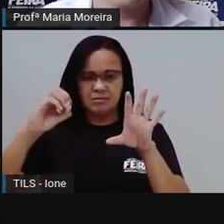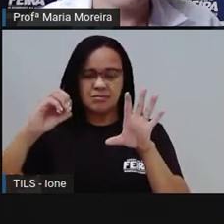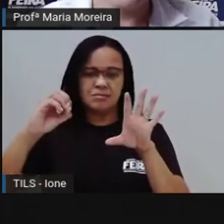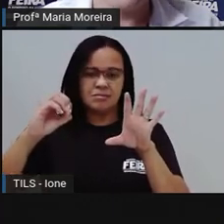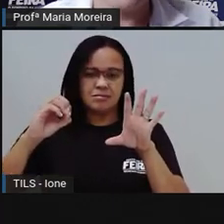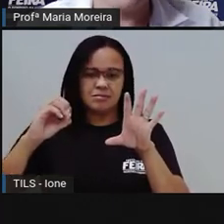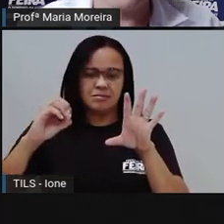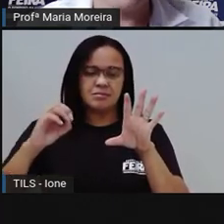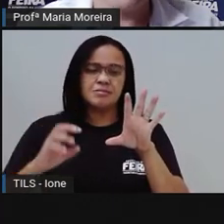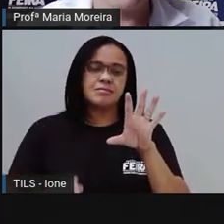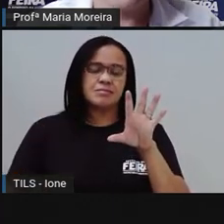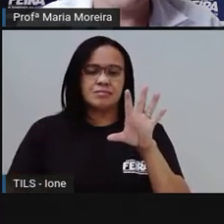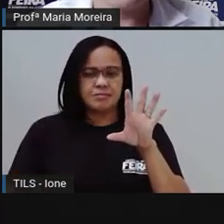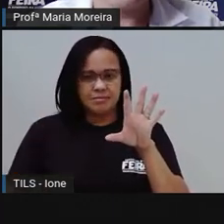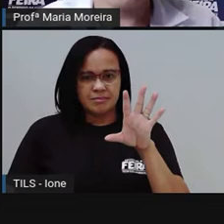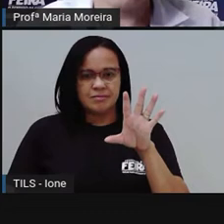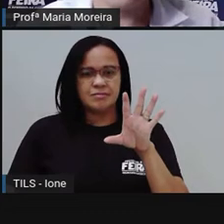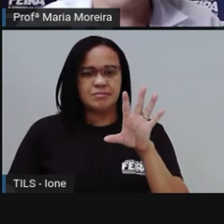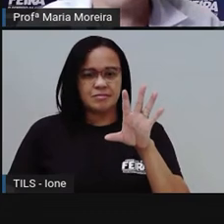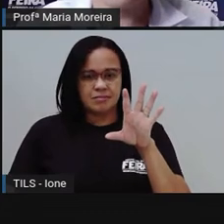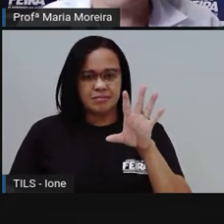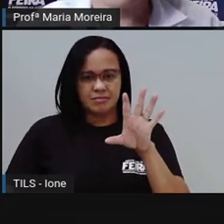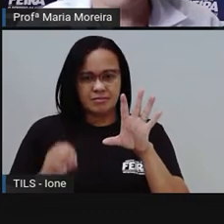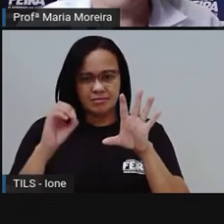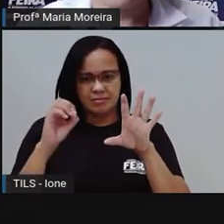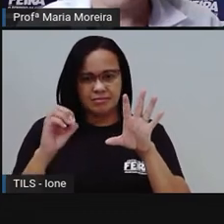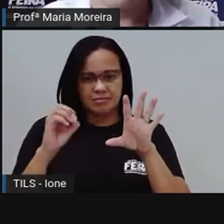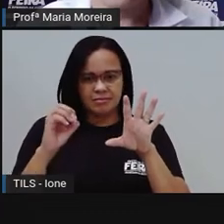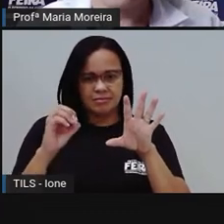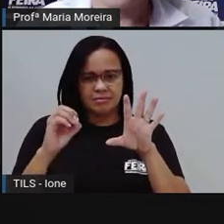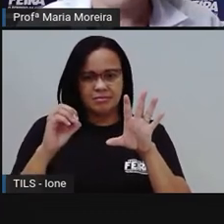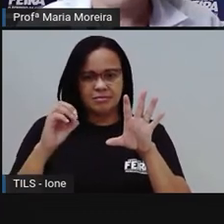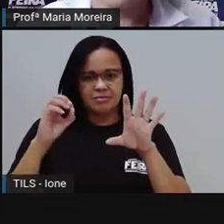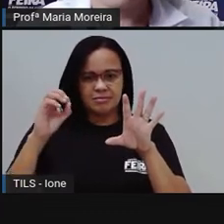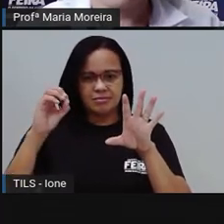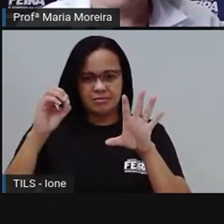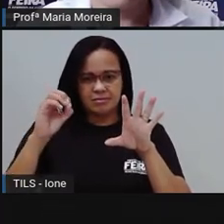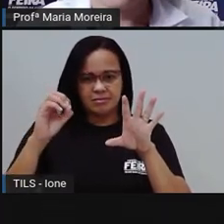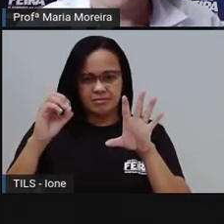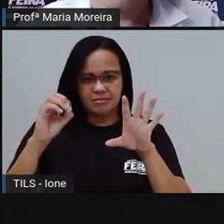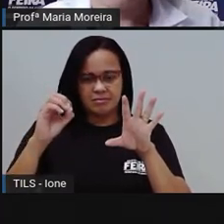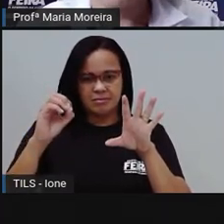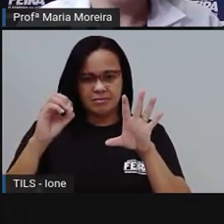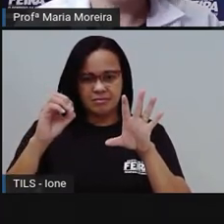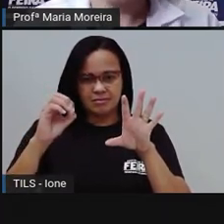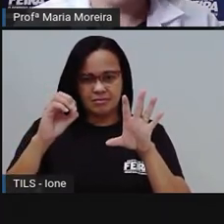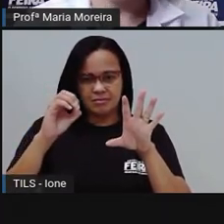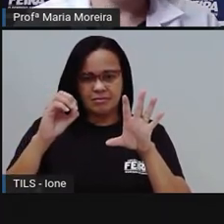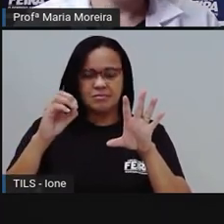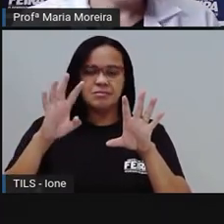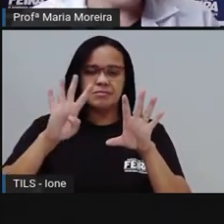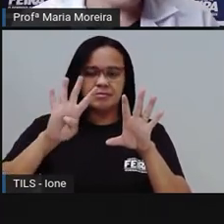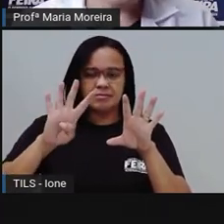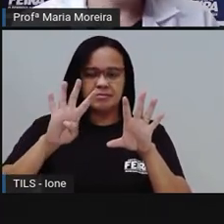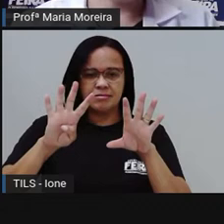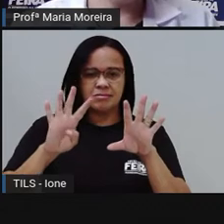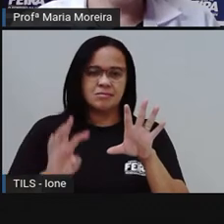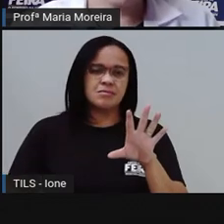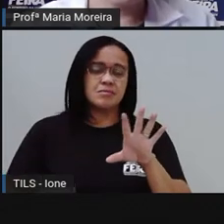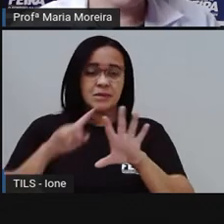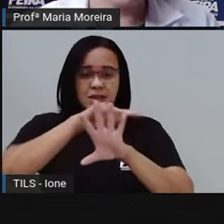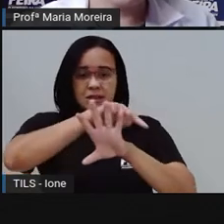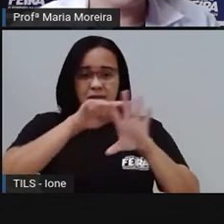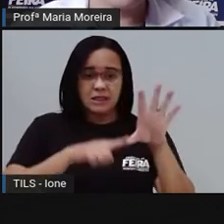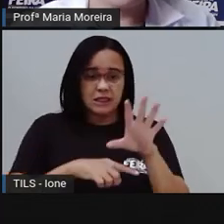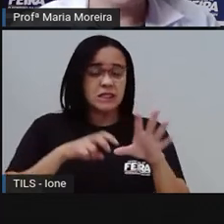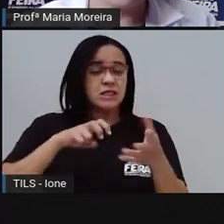ó. Um, dois, três, ó. Quatro. Já temos os cinco